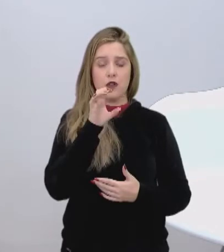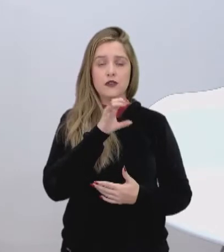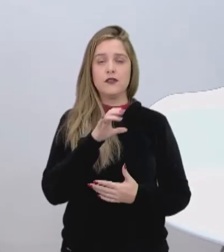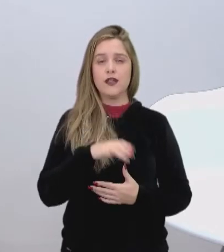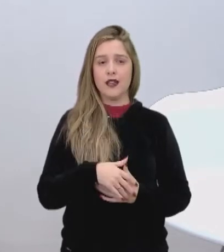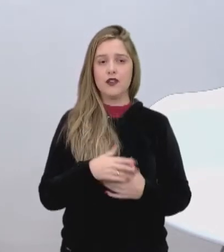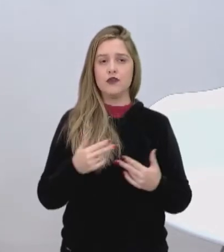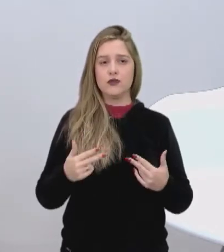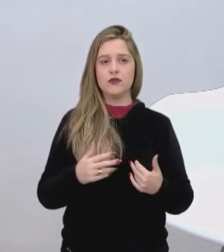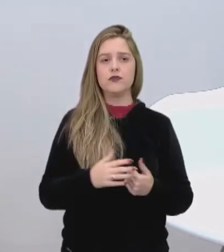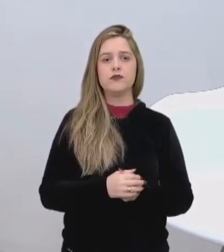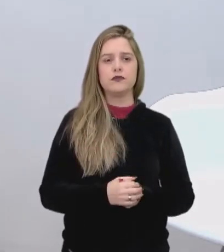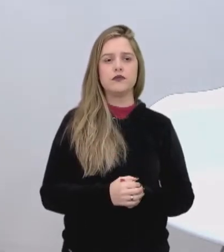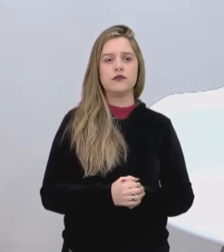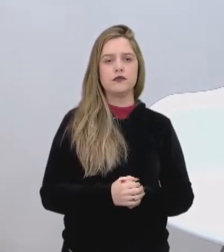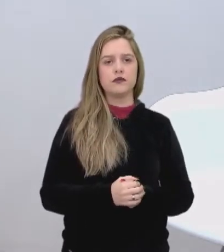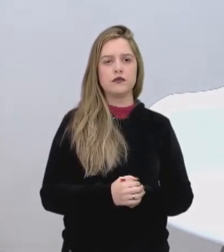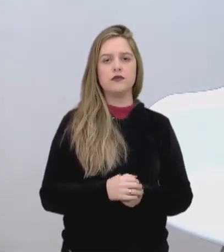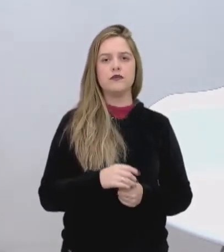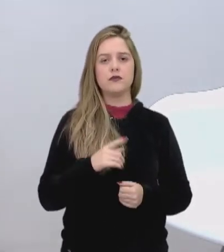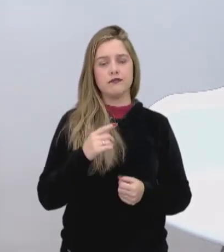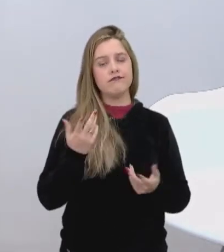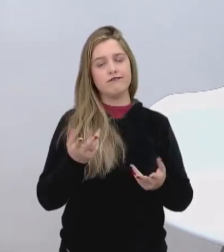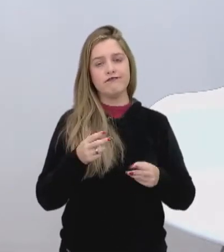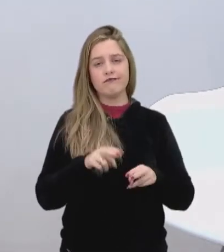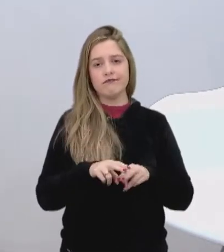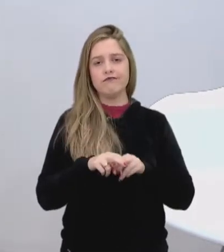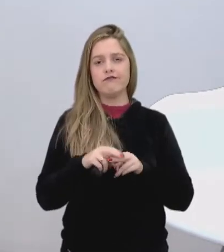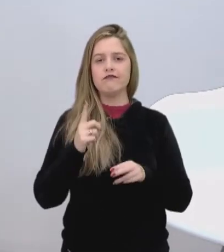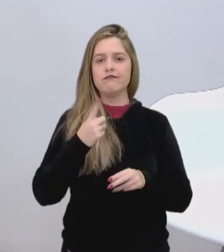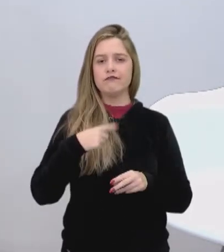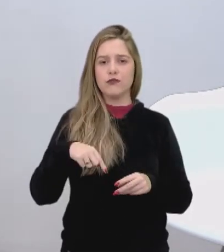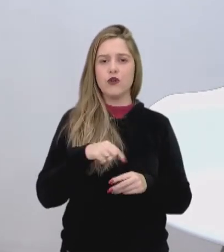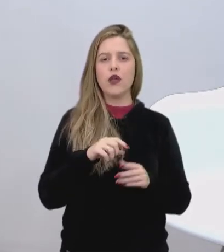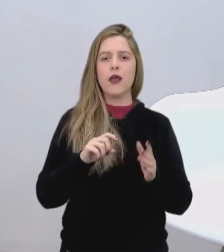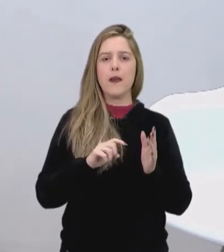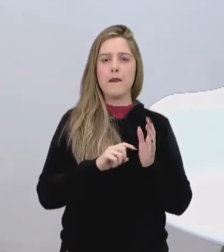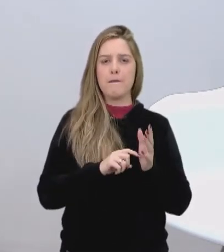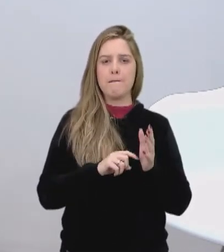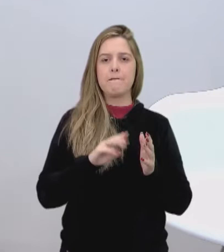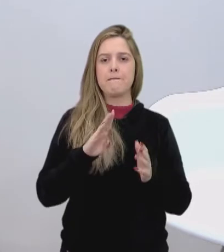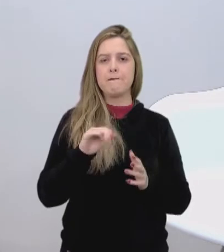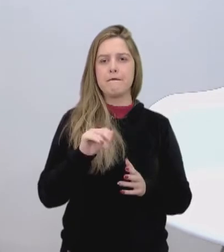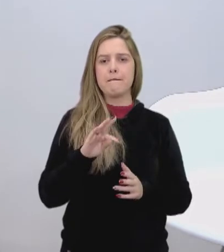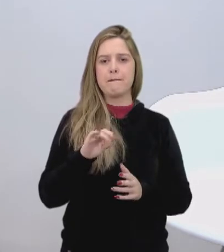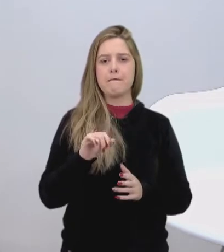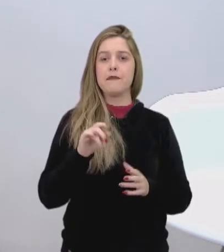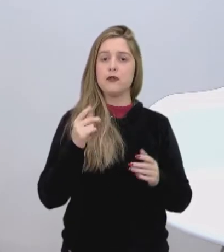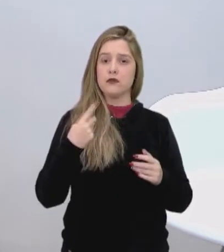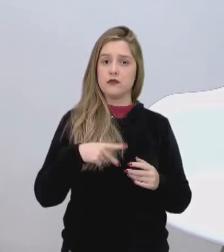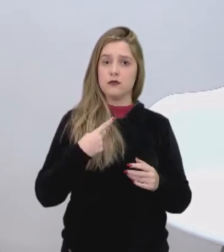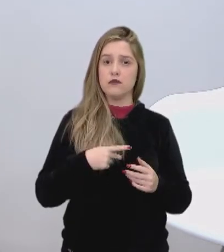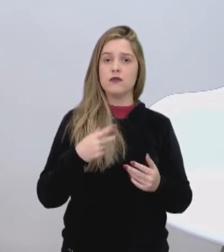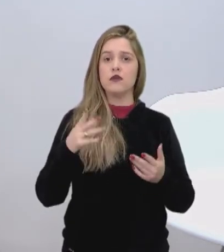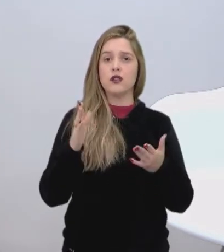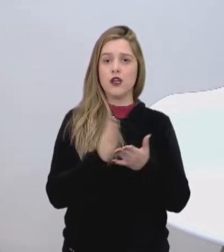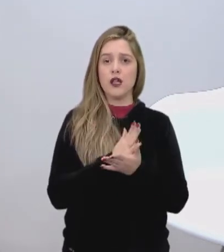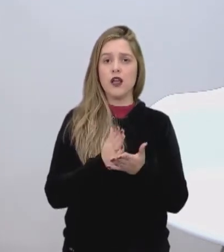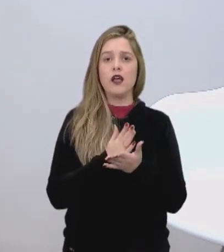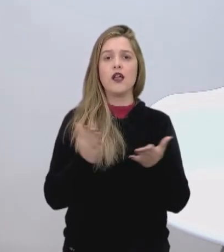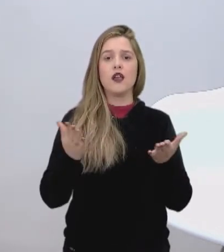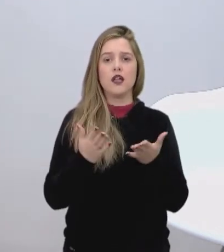pensei em 2022 viver isso. Pois é. Para nós é uma grande revolução. É uma revolução. Só que isso, de alguma forma,